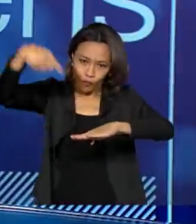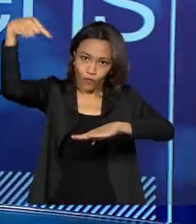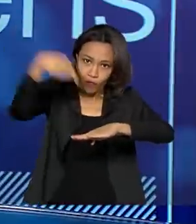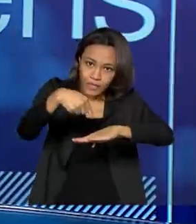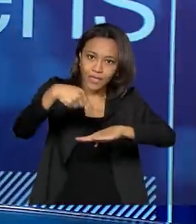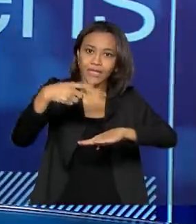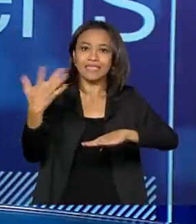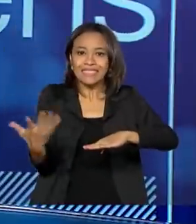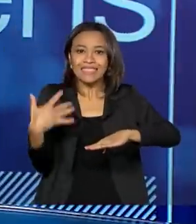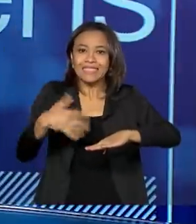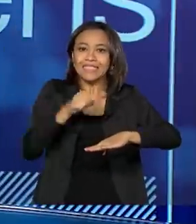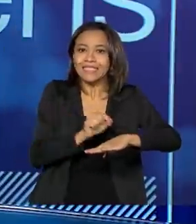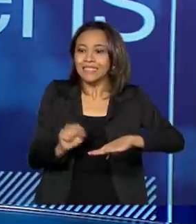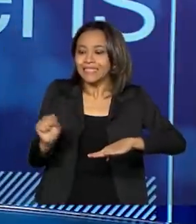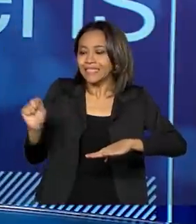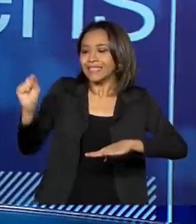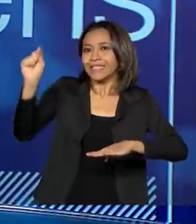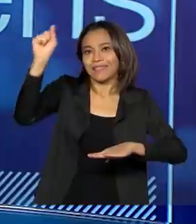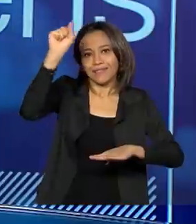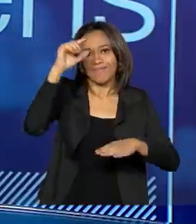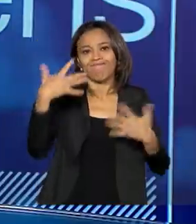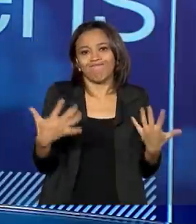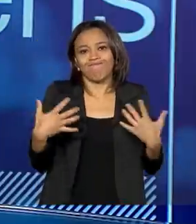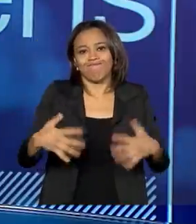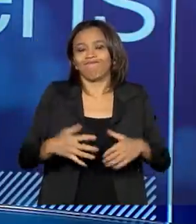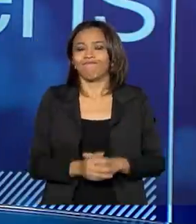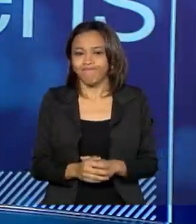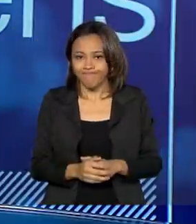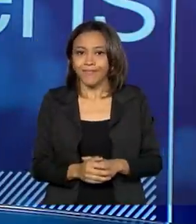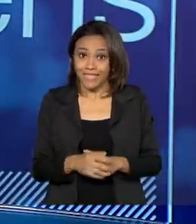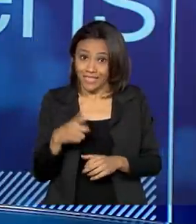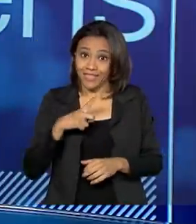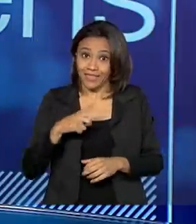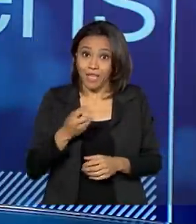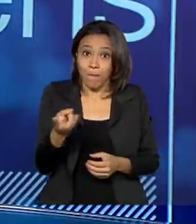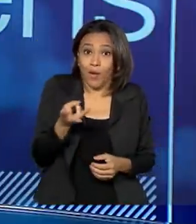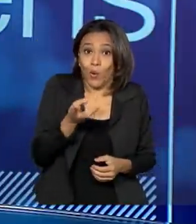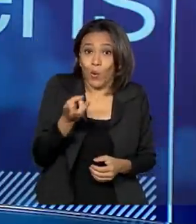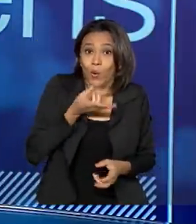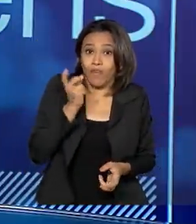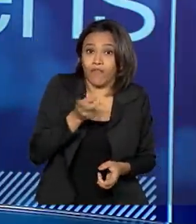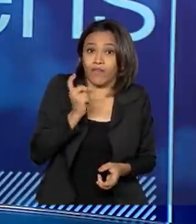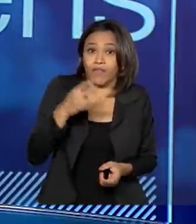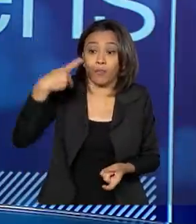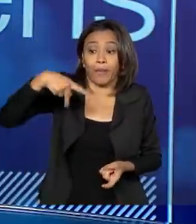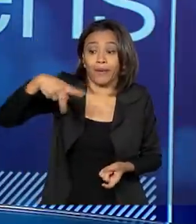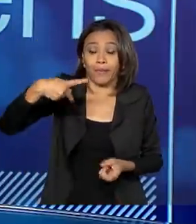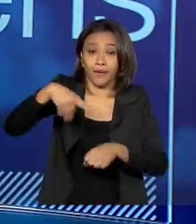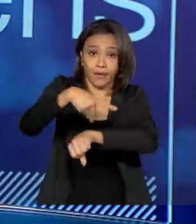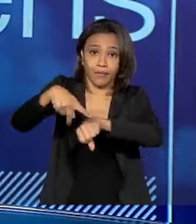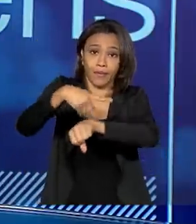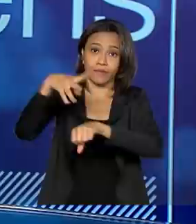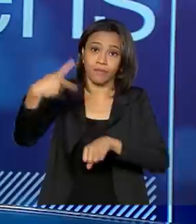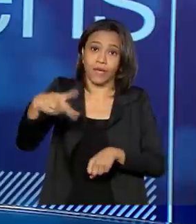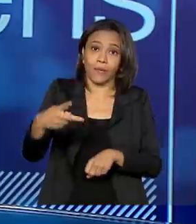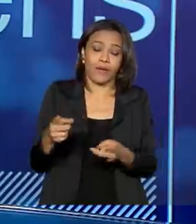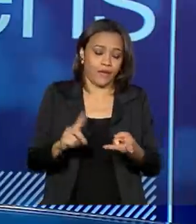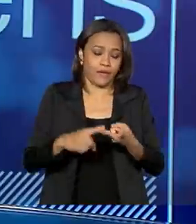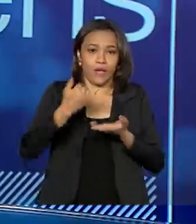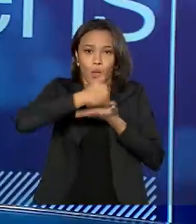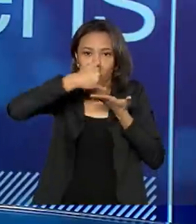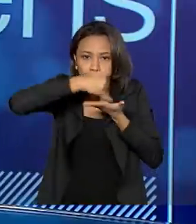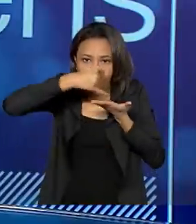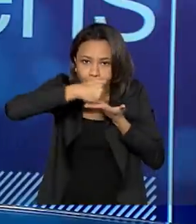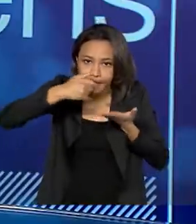sermos vizinhos com os países fornecedores, né, de maconha principalmente, o Paraguai, né, de cocaína,